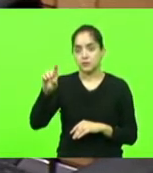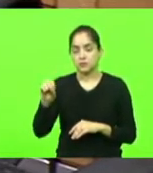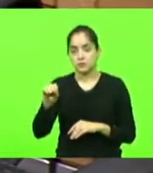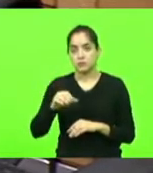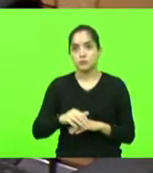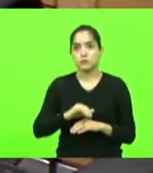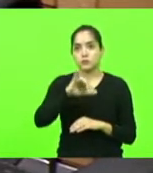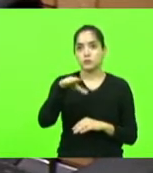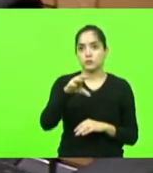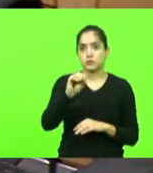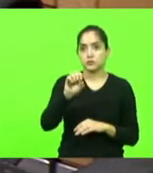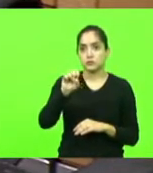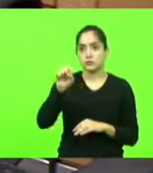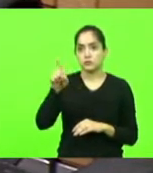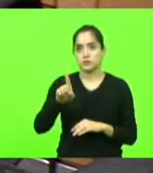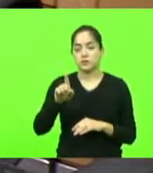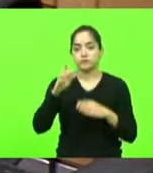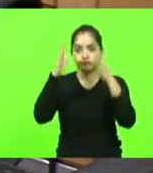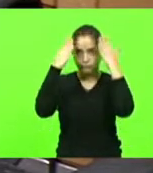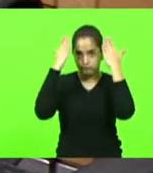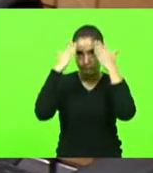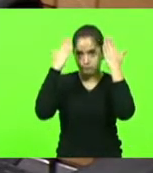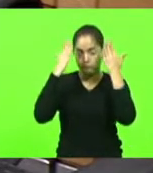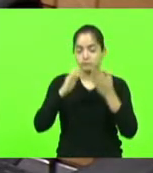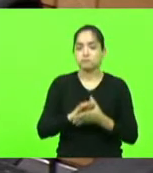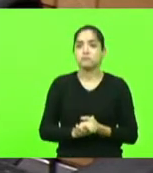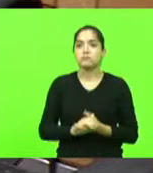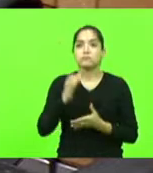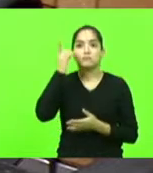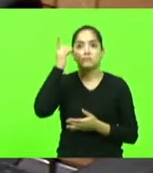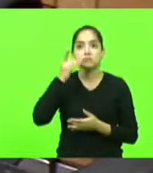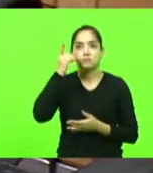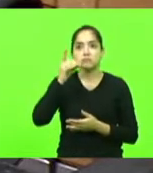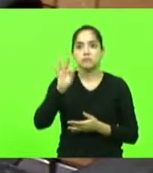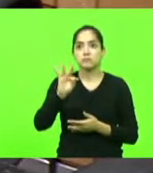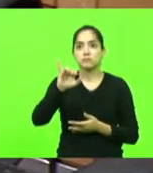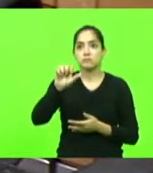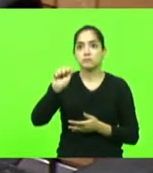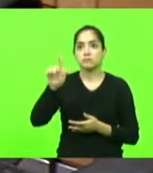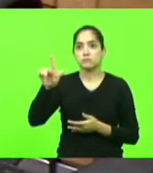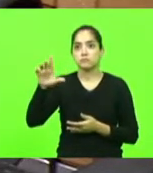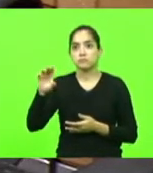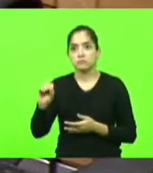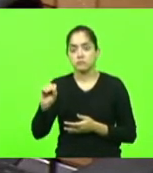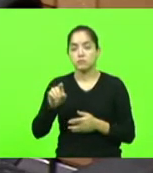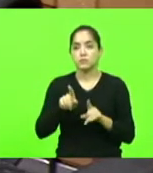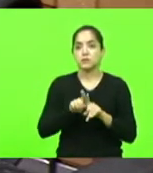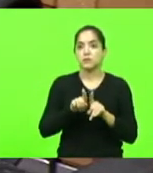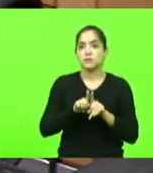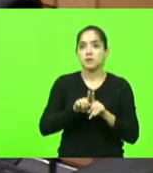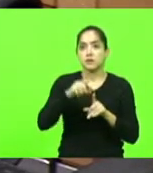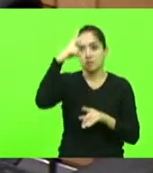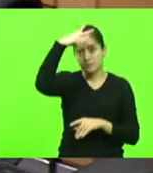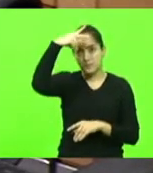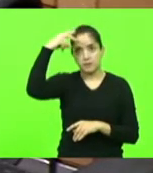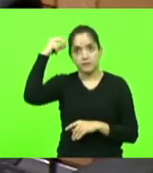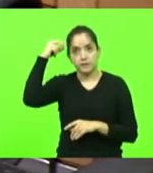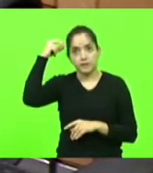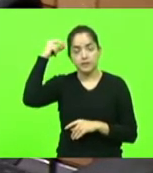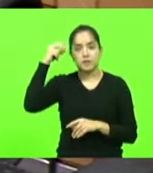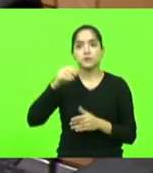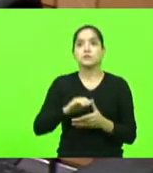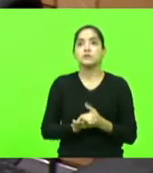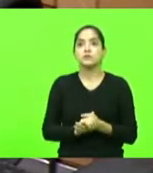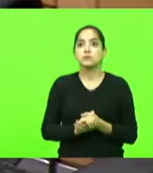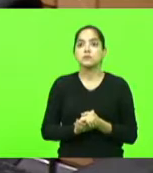José Milton. Excelentíssimo deputado estadual, Tiago Frigo. E o excelentíssimo senhor prefeito do município de Laguna,